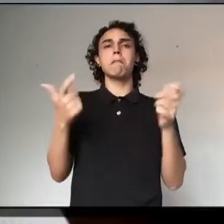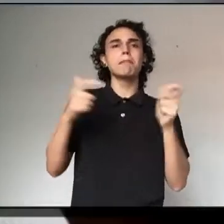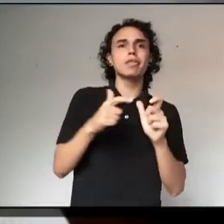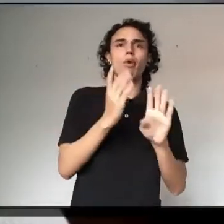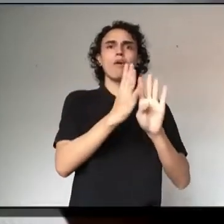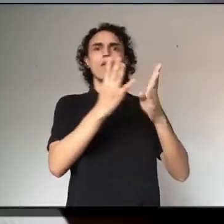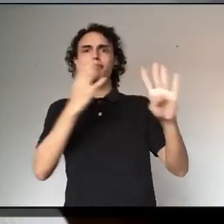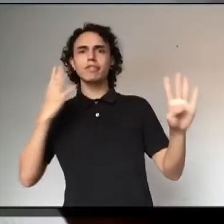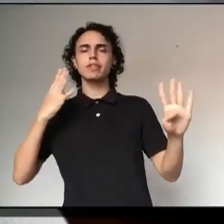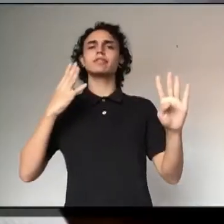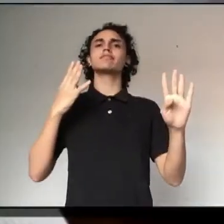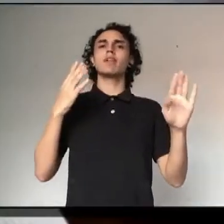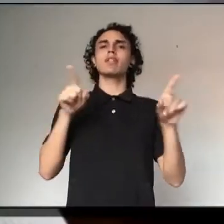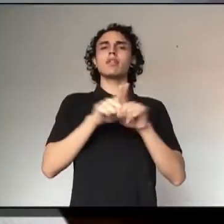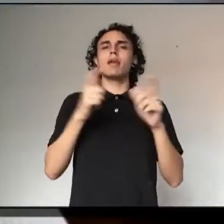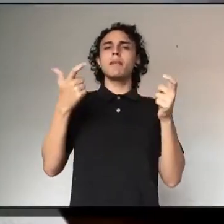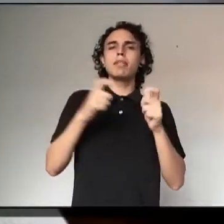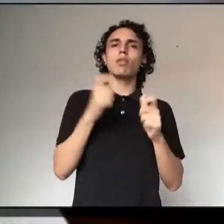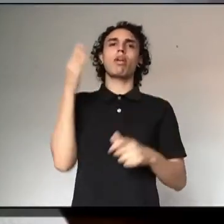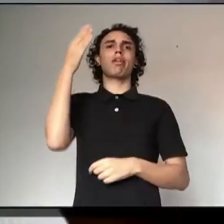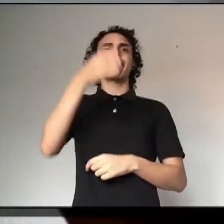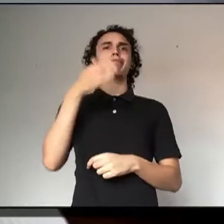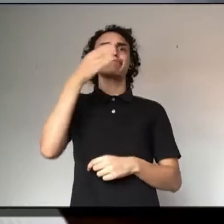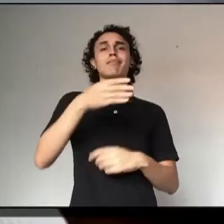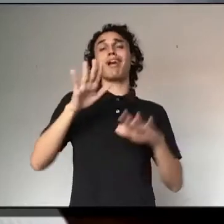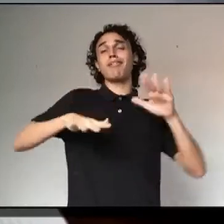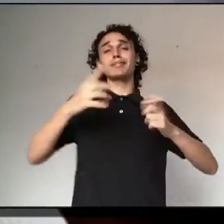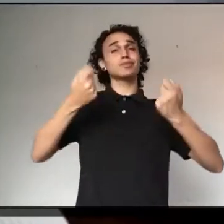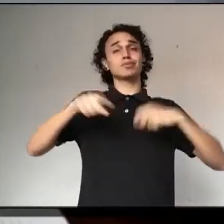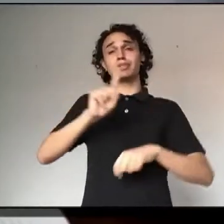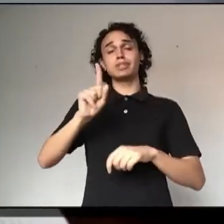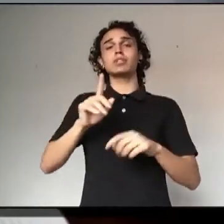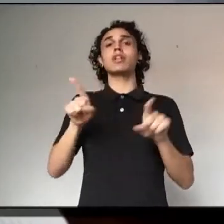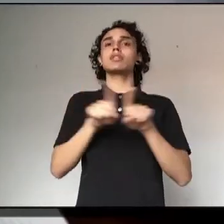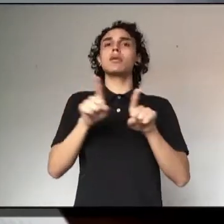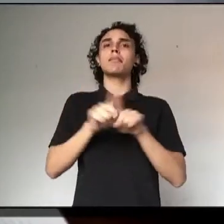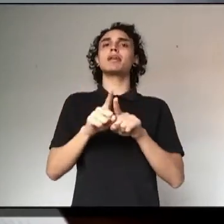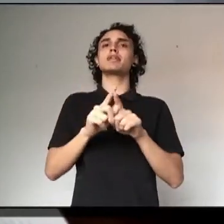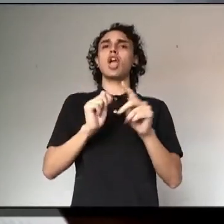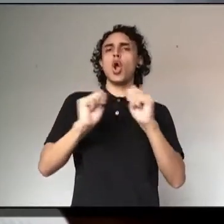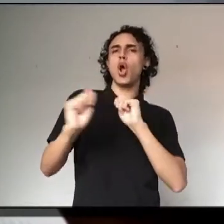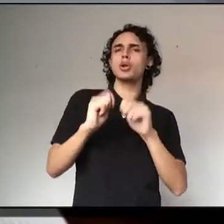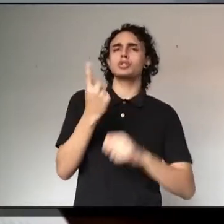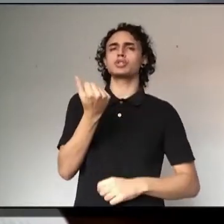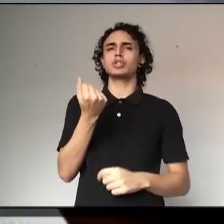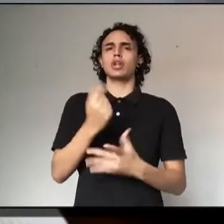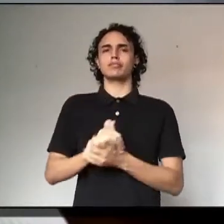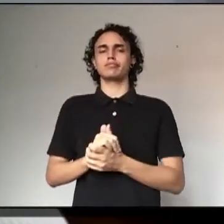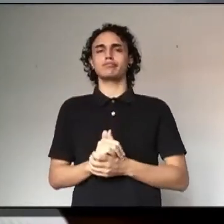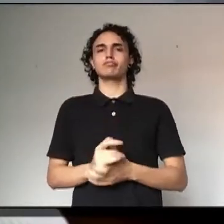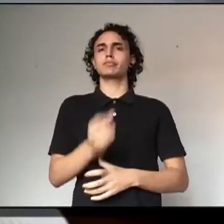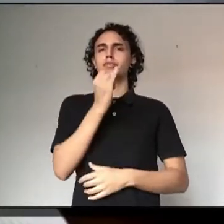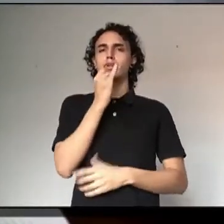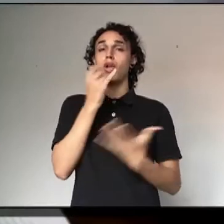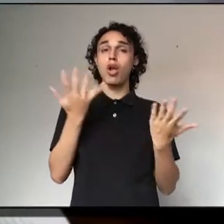diminui o fluxo de pessoas para as unidades de pronto atendimento desnecessariamente, a gente diminui os gastos com o serviço público, porque se a gente